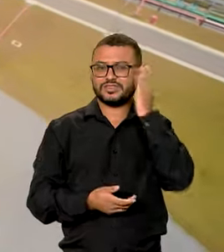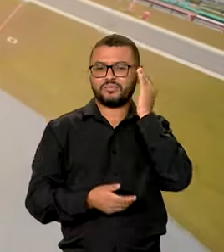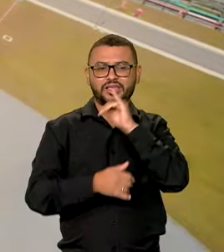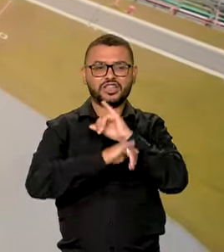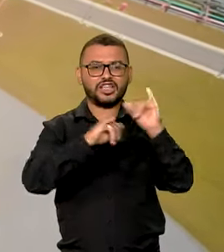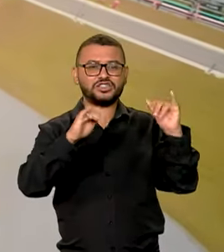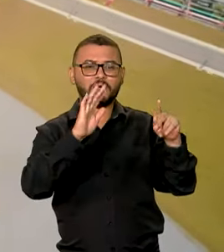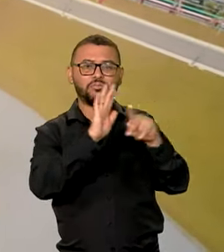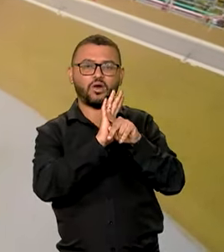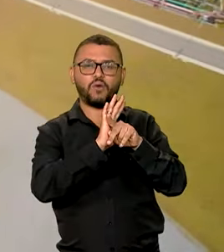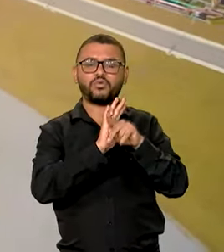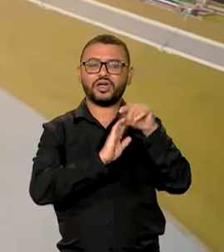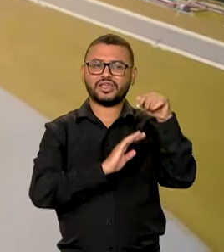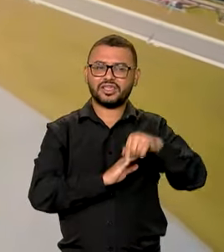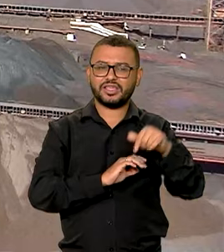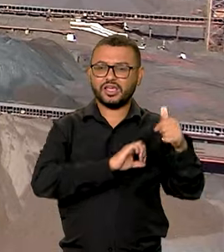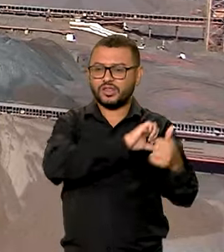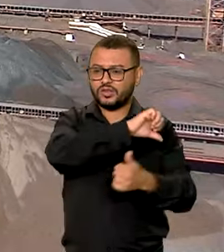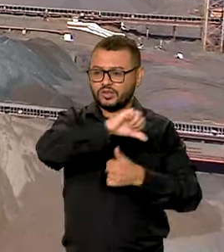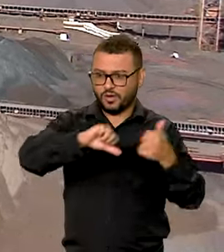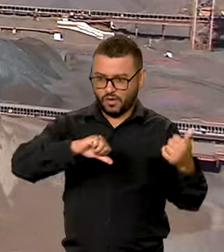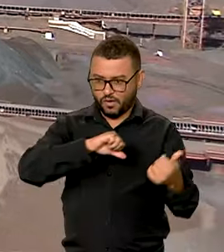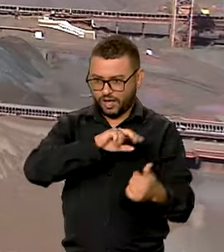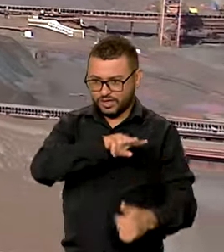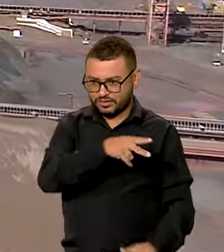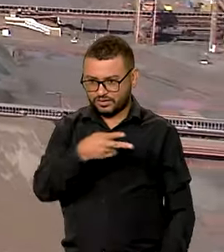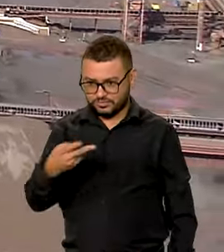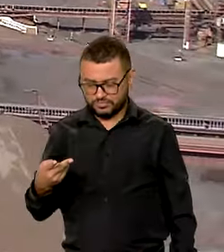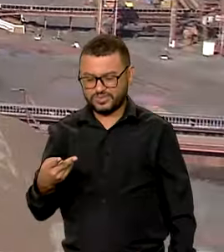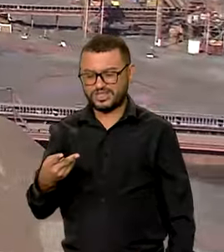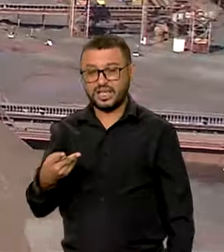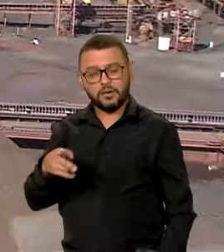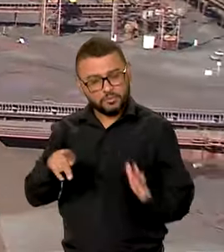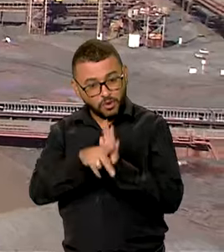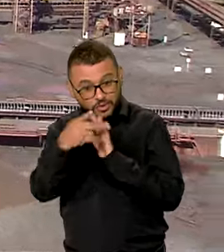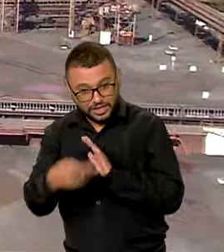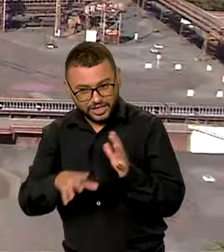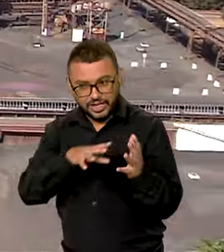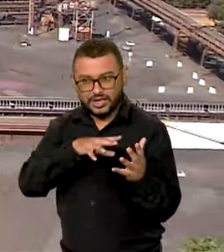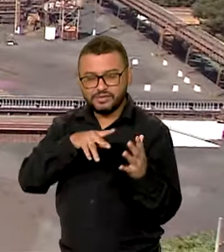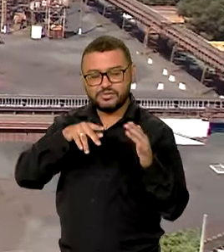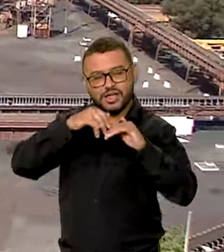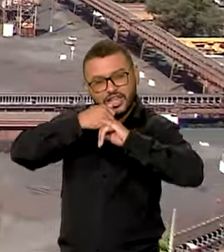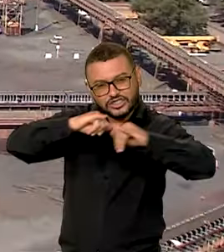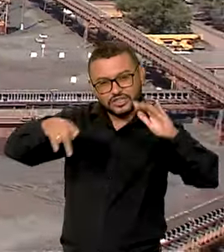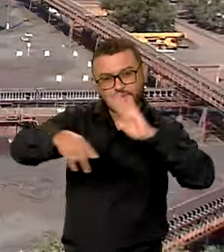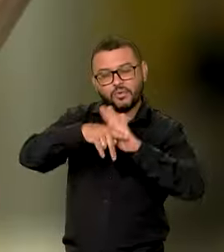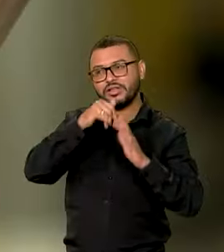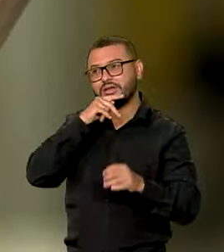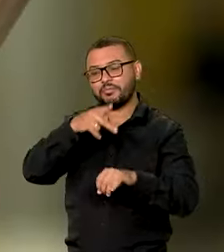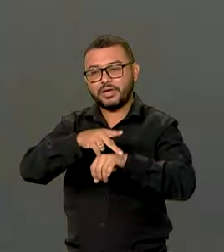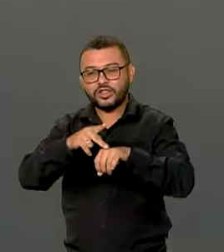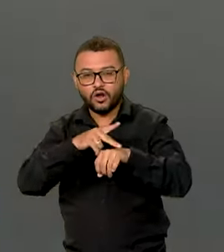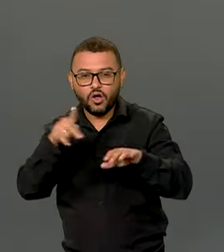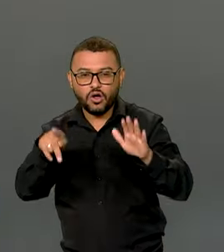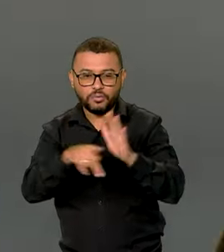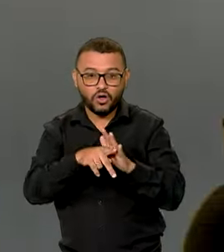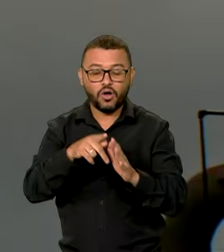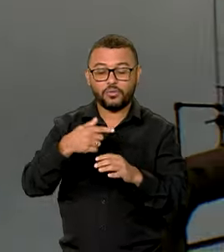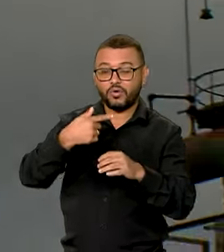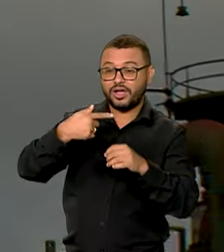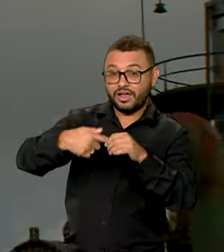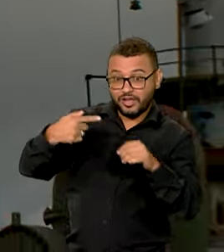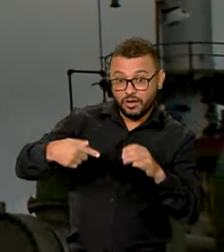energética é um processo de troca do uso de fontes de energia tradicionais, como carvão, petróleo e